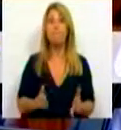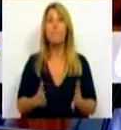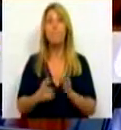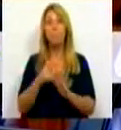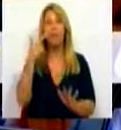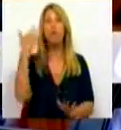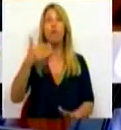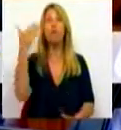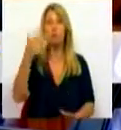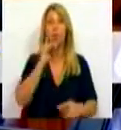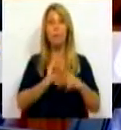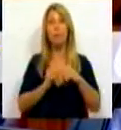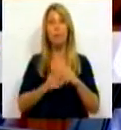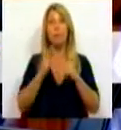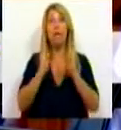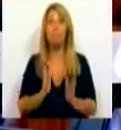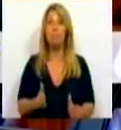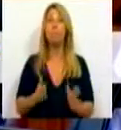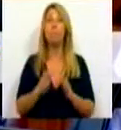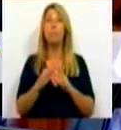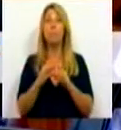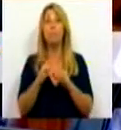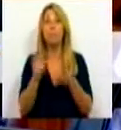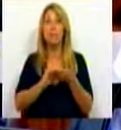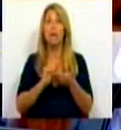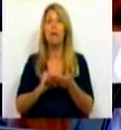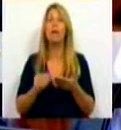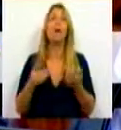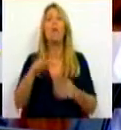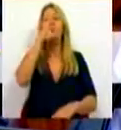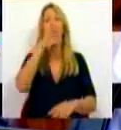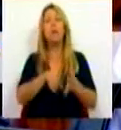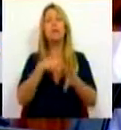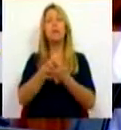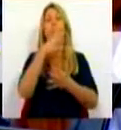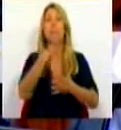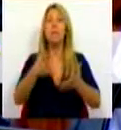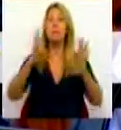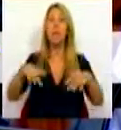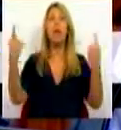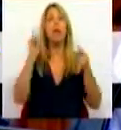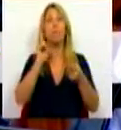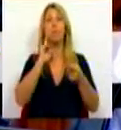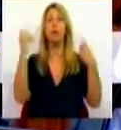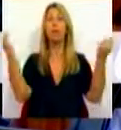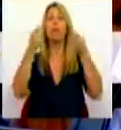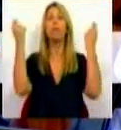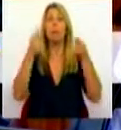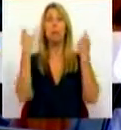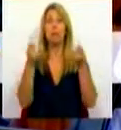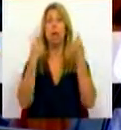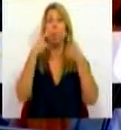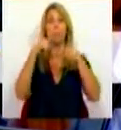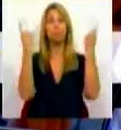futuros beneficiários. O Governo sempre disse que era muito importante uma campanha de divulgação desta prestação, que não